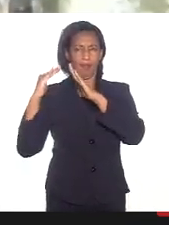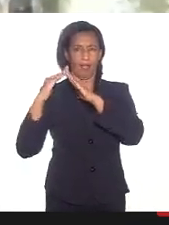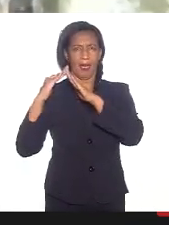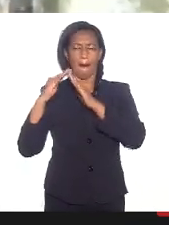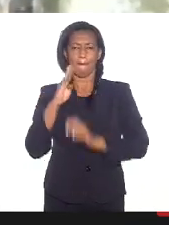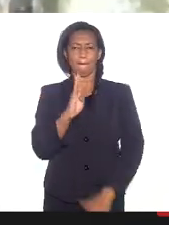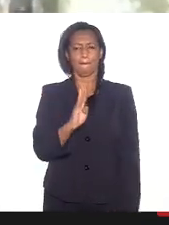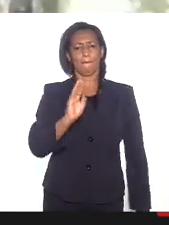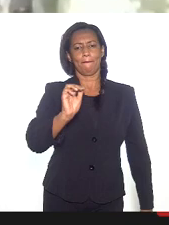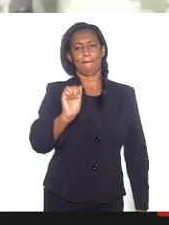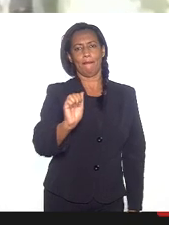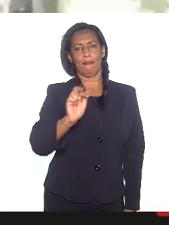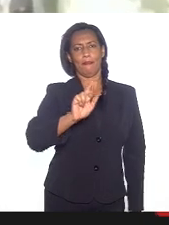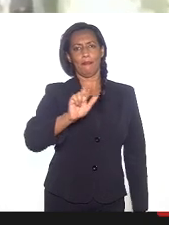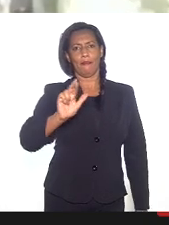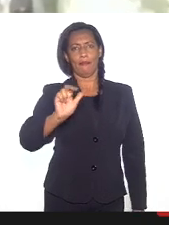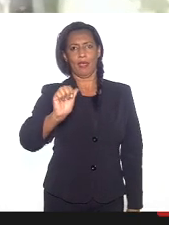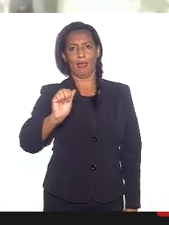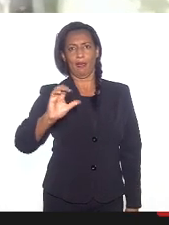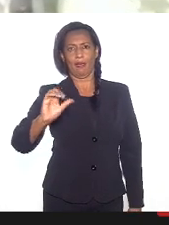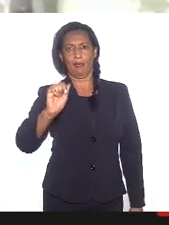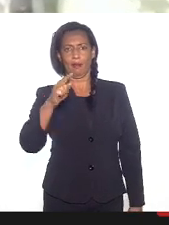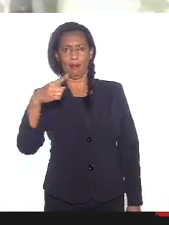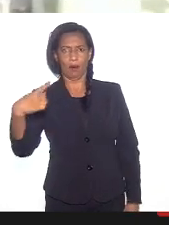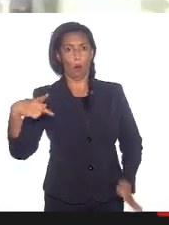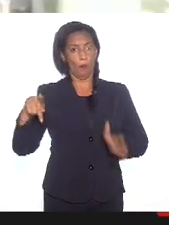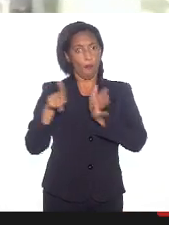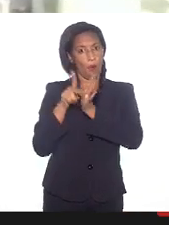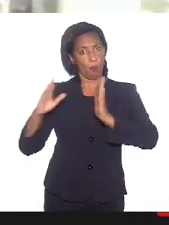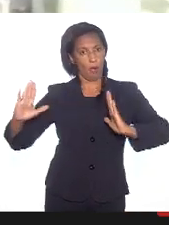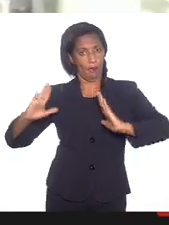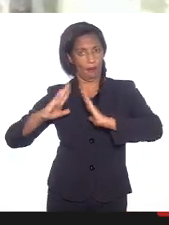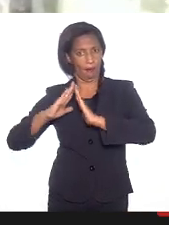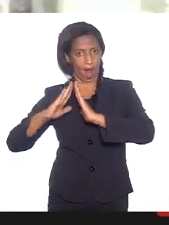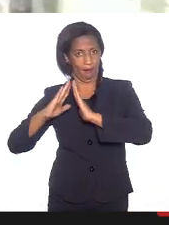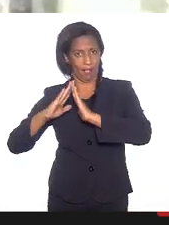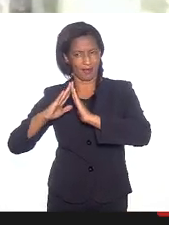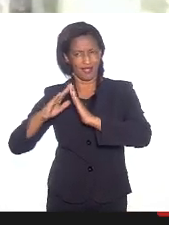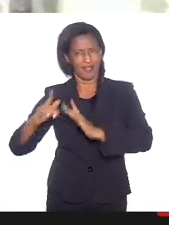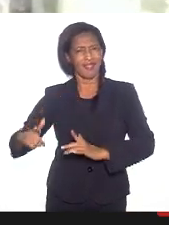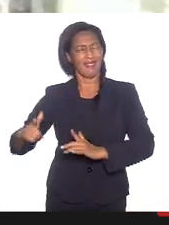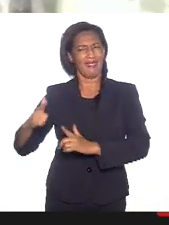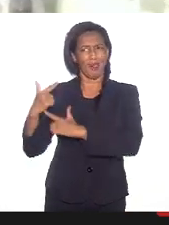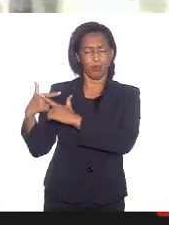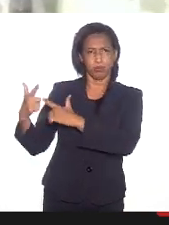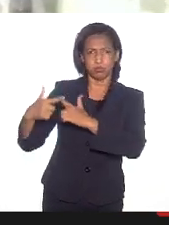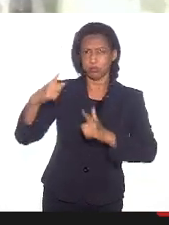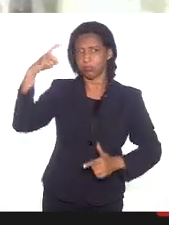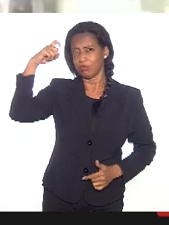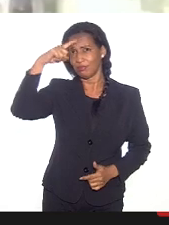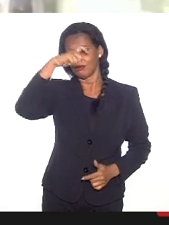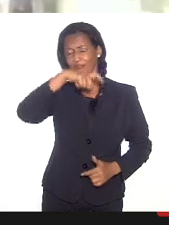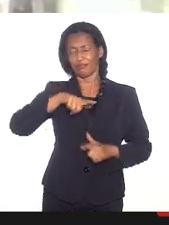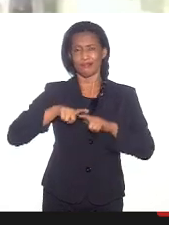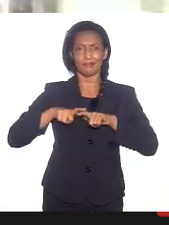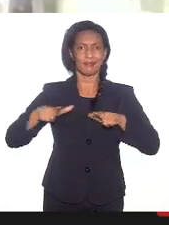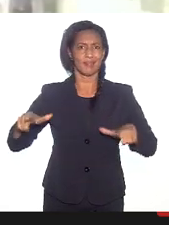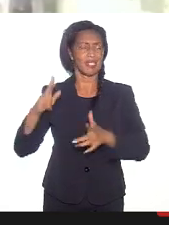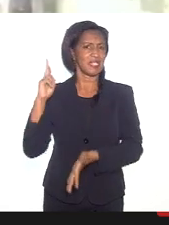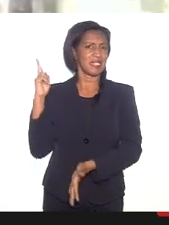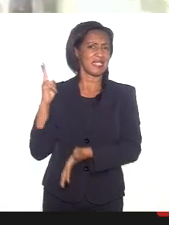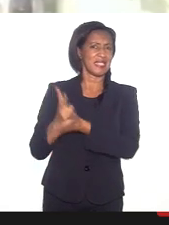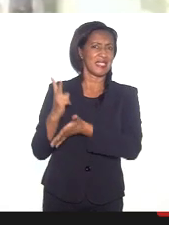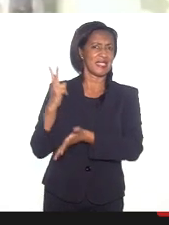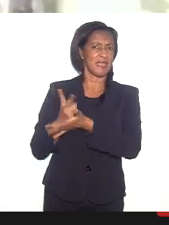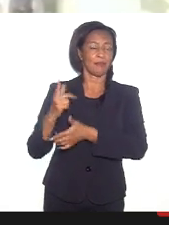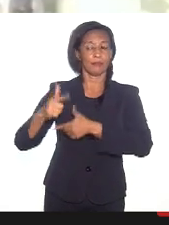barracão, a pessoa, quando vai abrir o seu barracão, é uma luta grande. E sempre esse